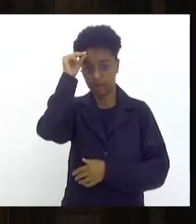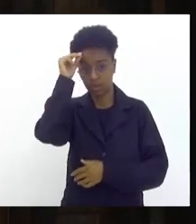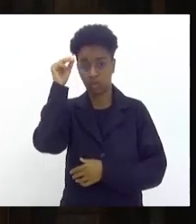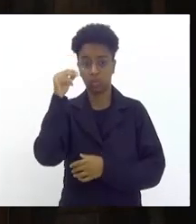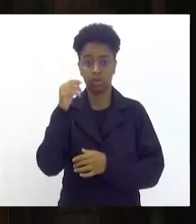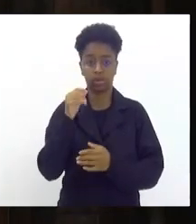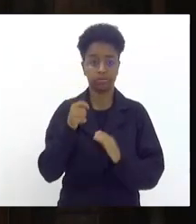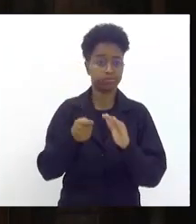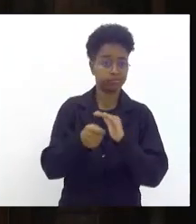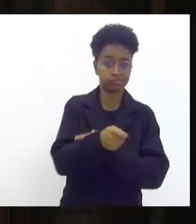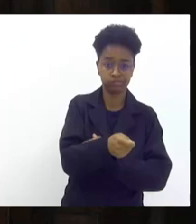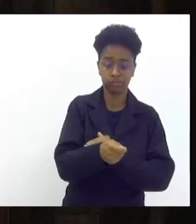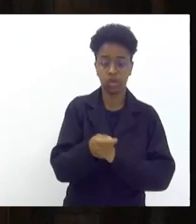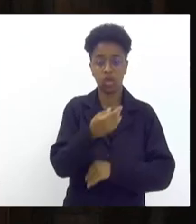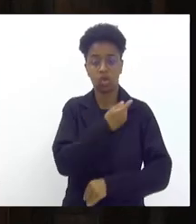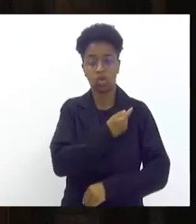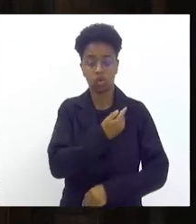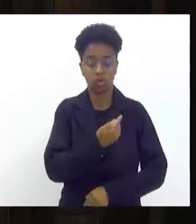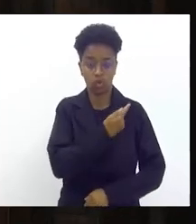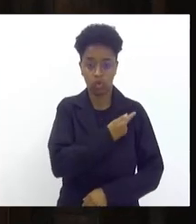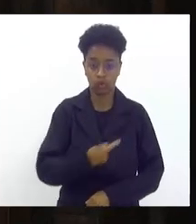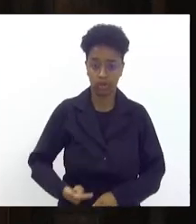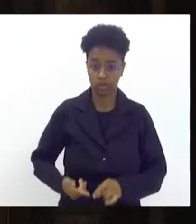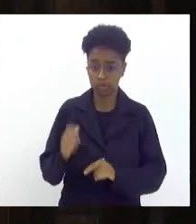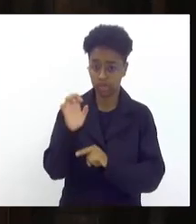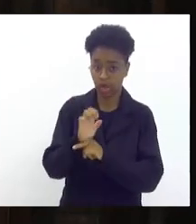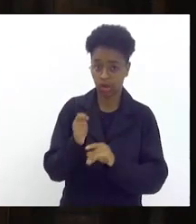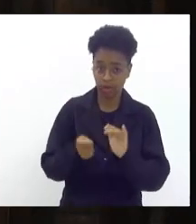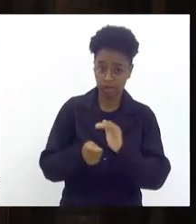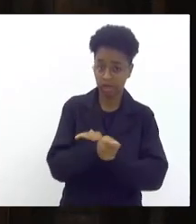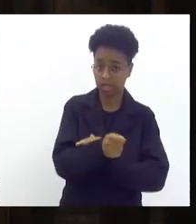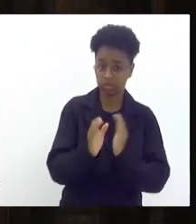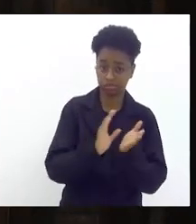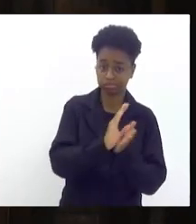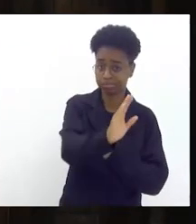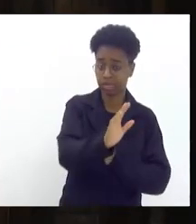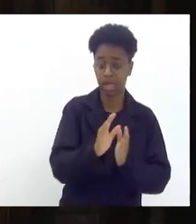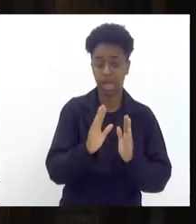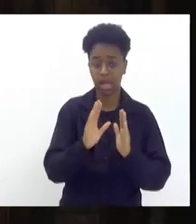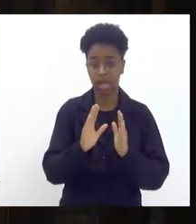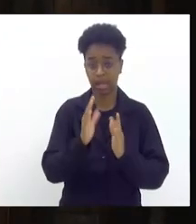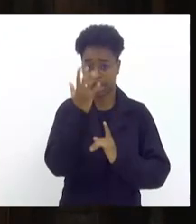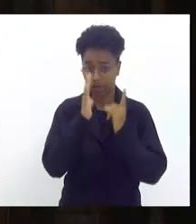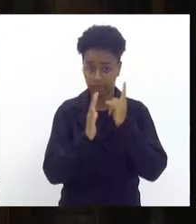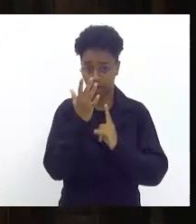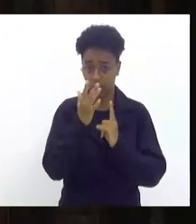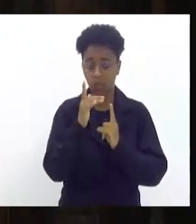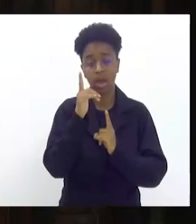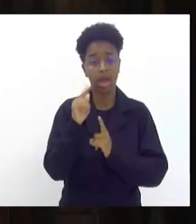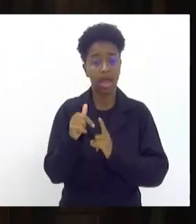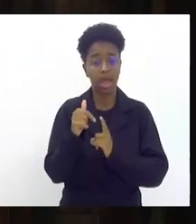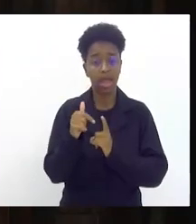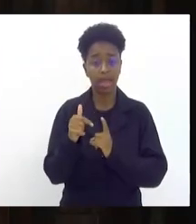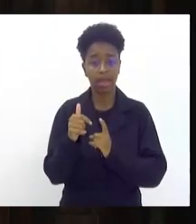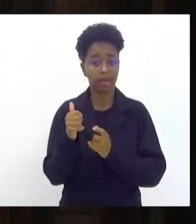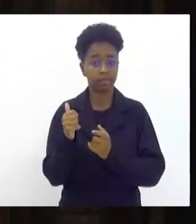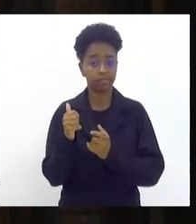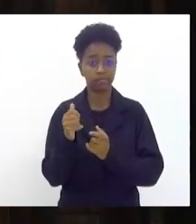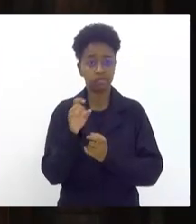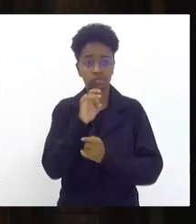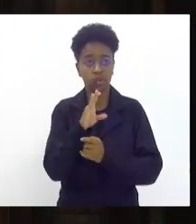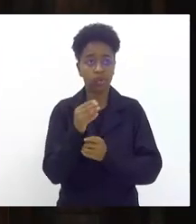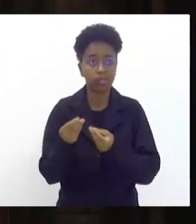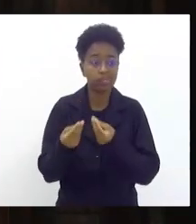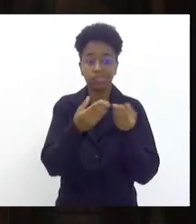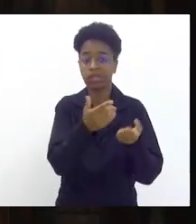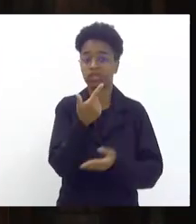investimento do governo do estado no Carnaval para mim na minha avaliação é uma contrapartida de tudo que é feito do